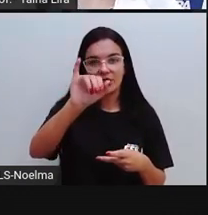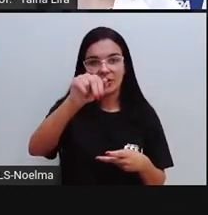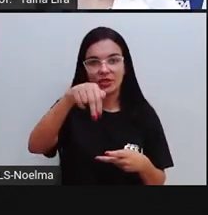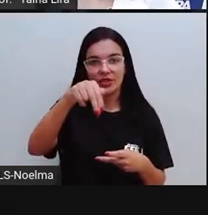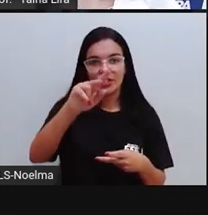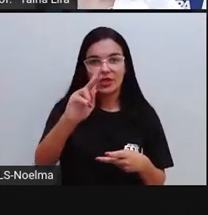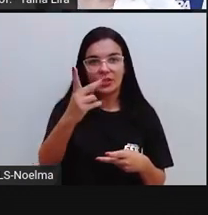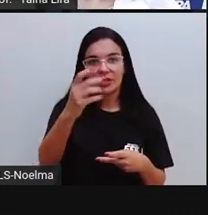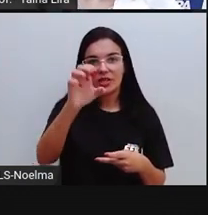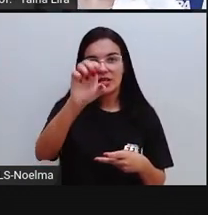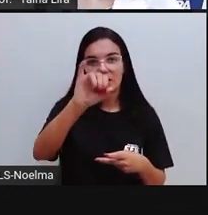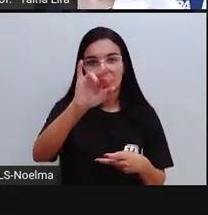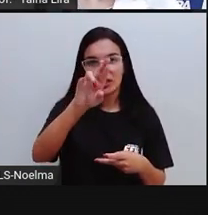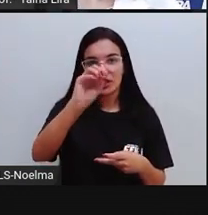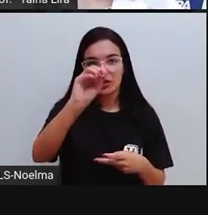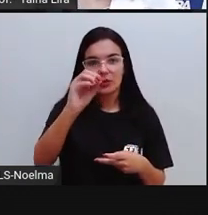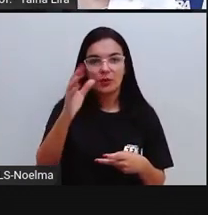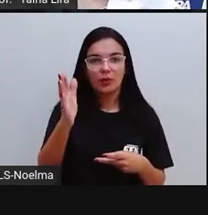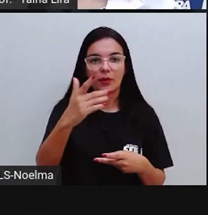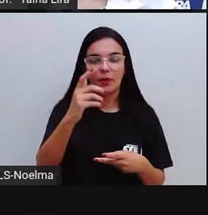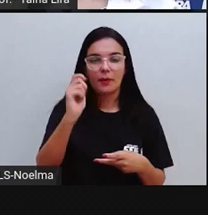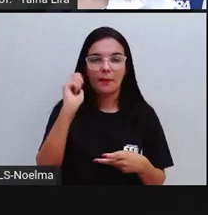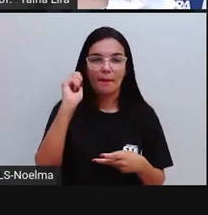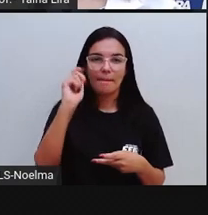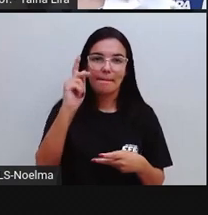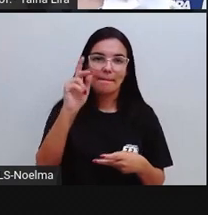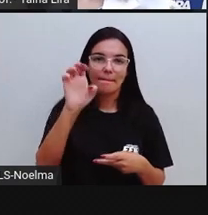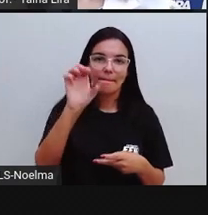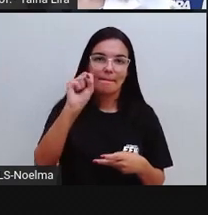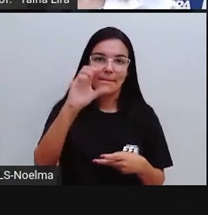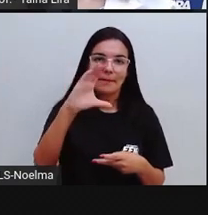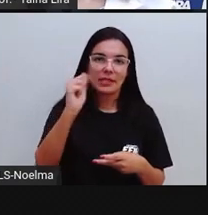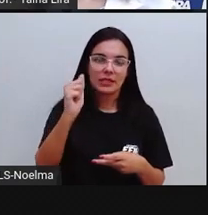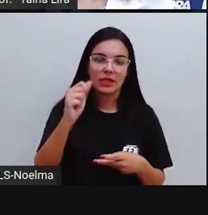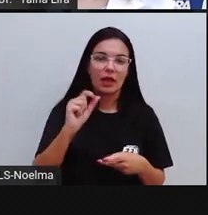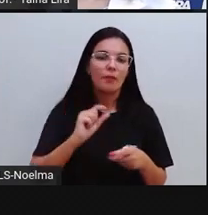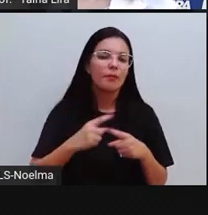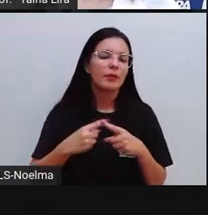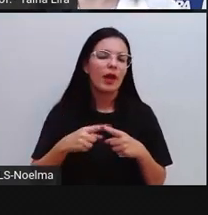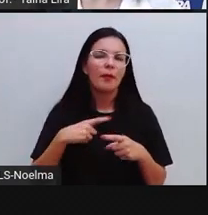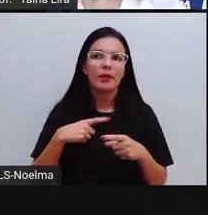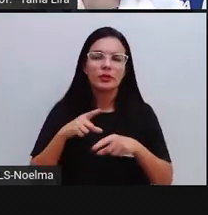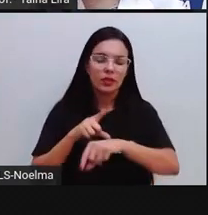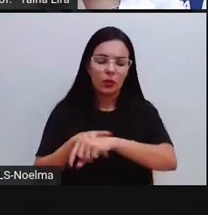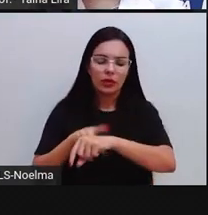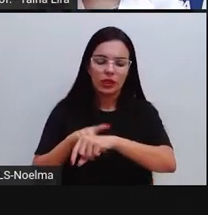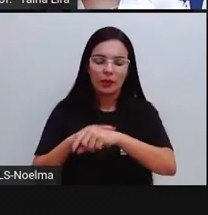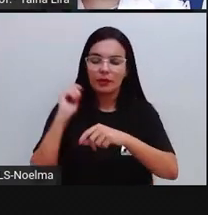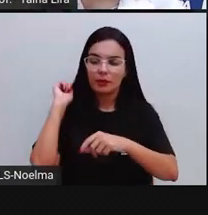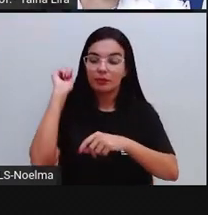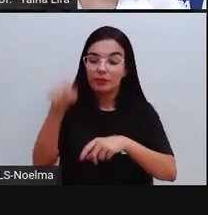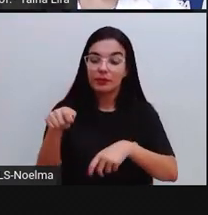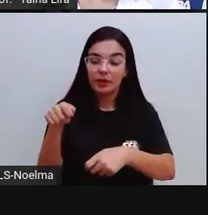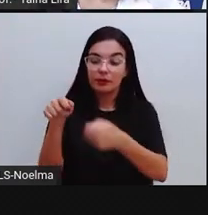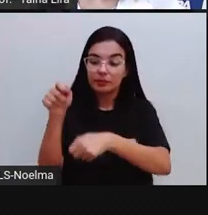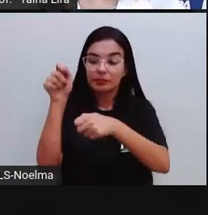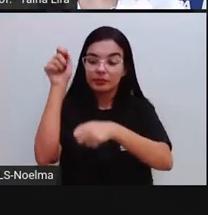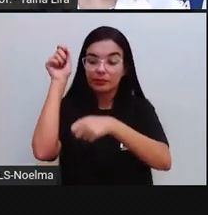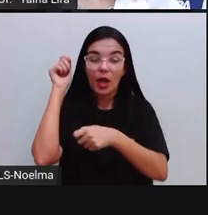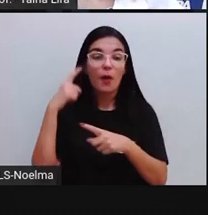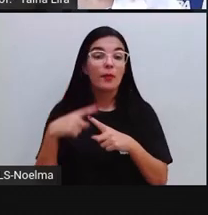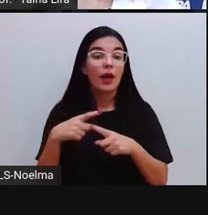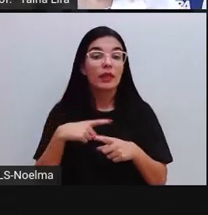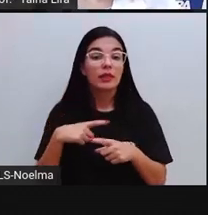pessoas conseguem, né, determinar, inclusive, o tempo da pesca. Por que, Pró? Existem épocas